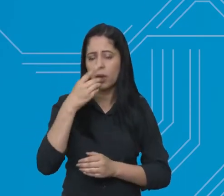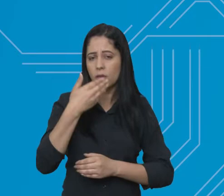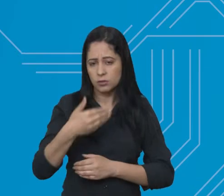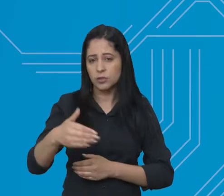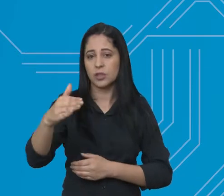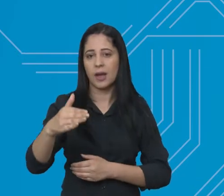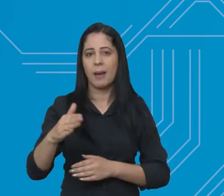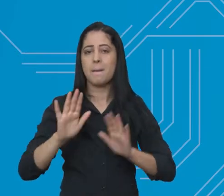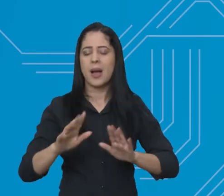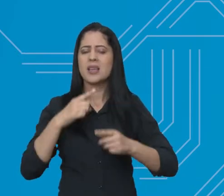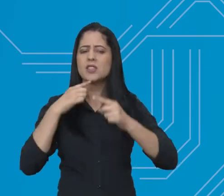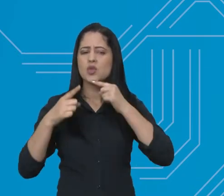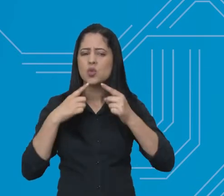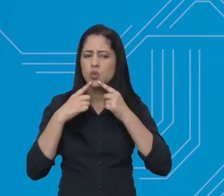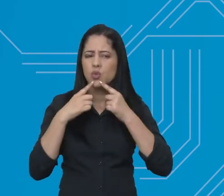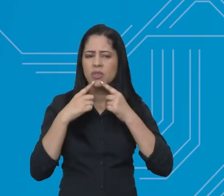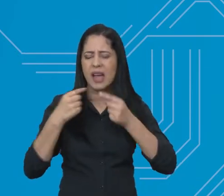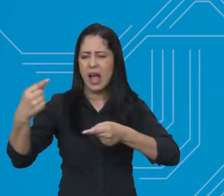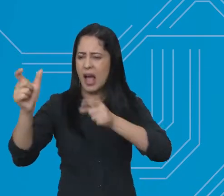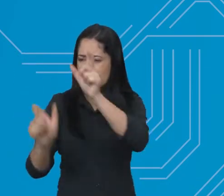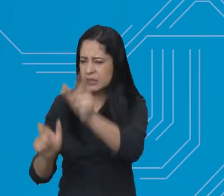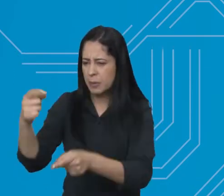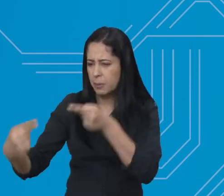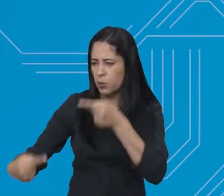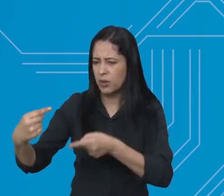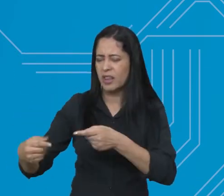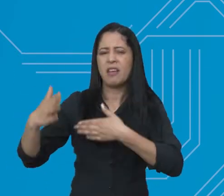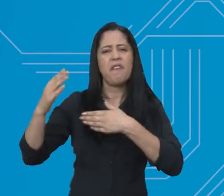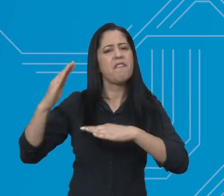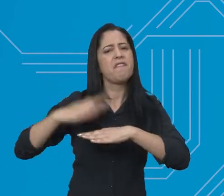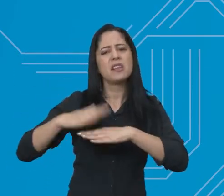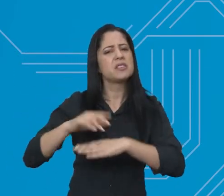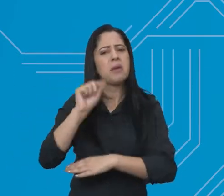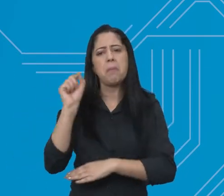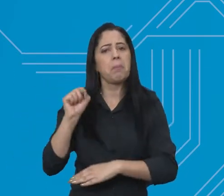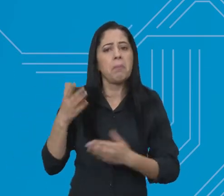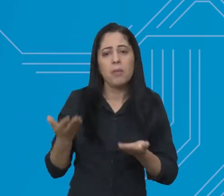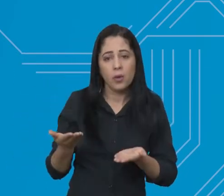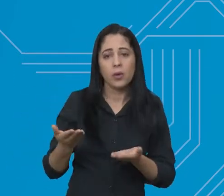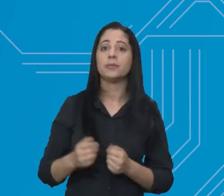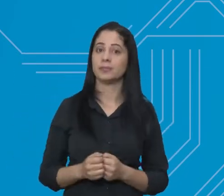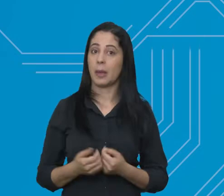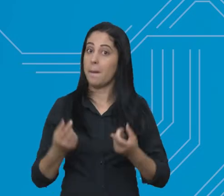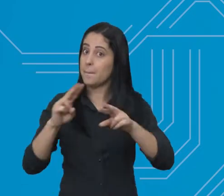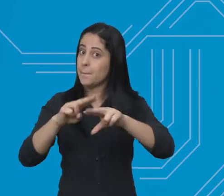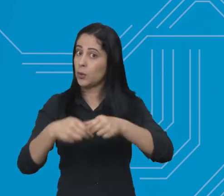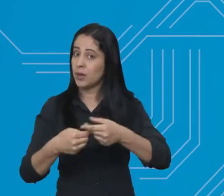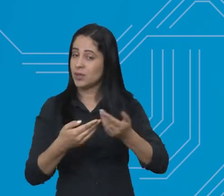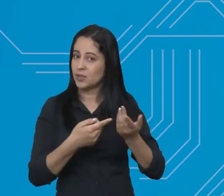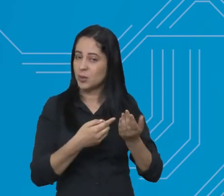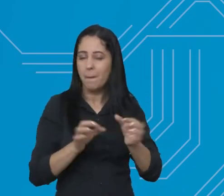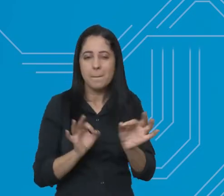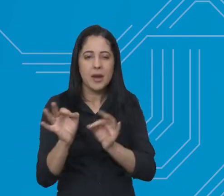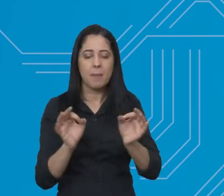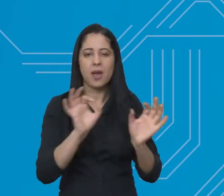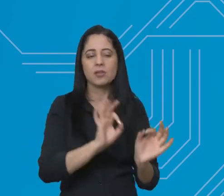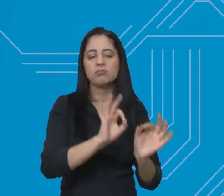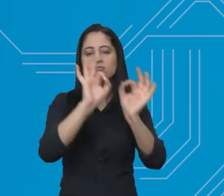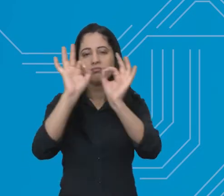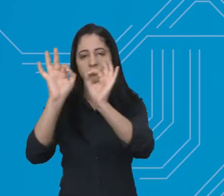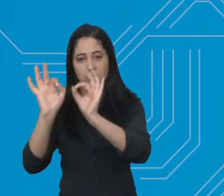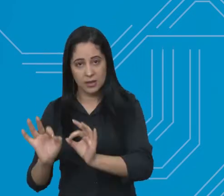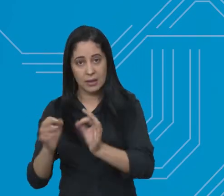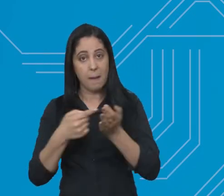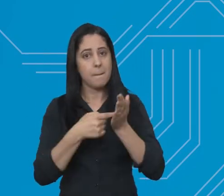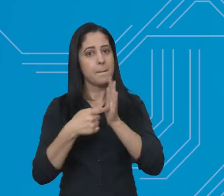dúvida, né? O que fazem os políticos que vão concorrer a cada um dos cargos eletivos? Para ajudar nessa pergunta,